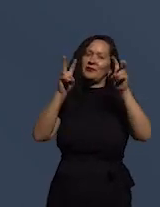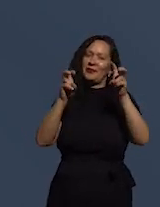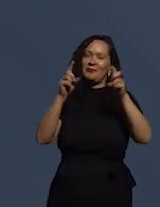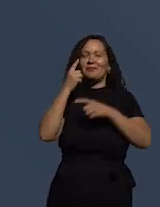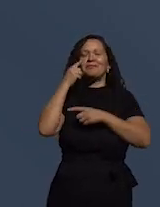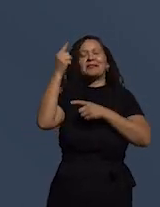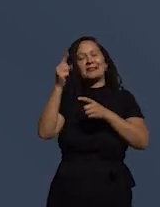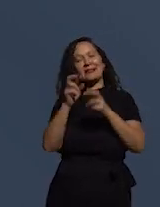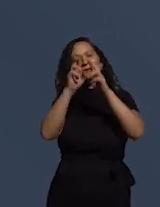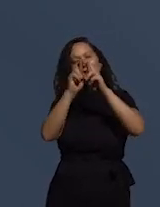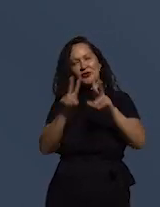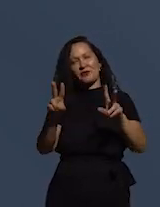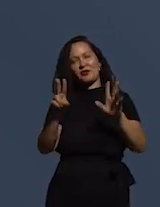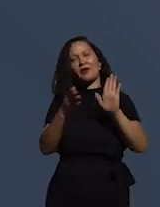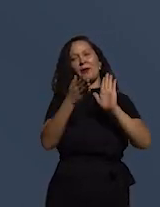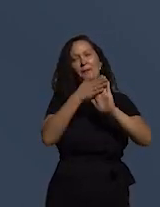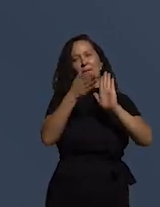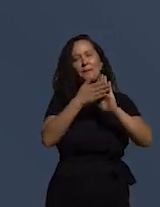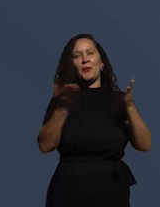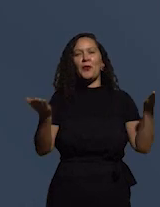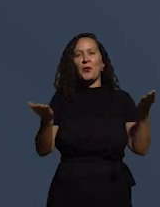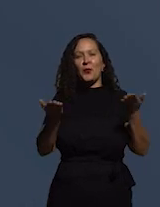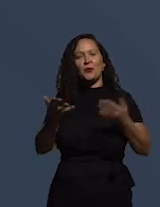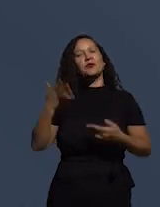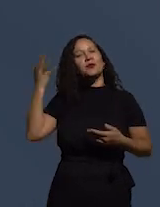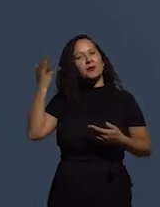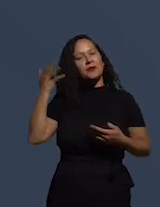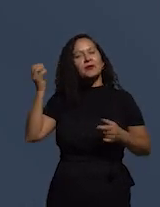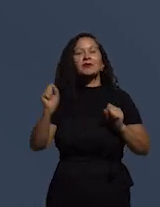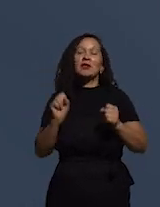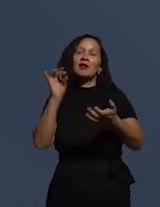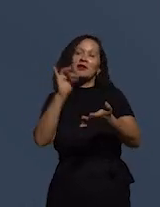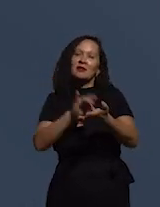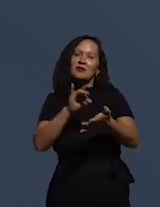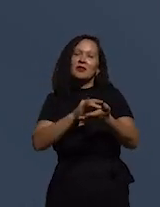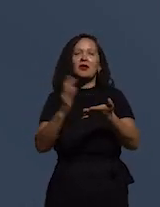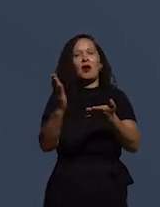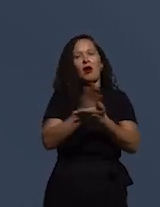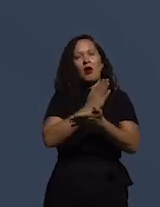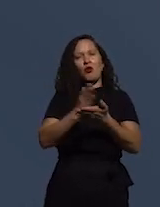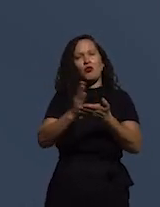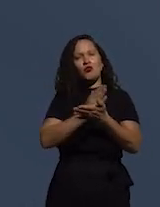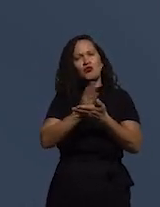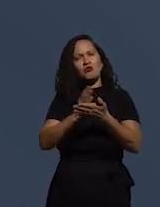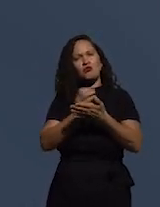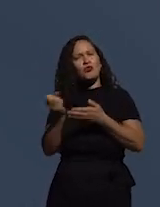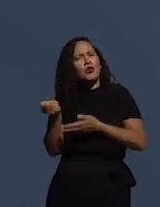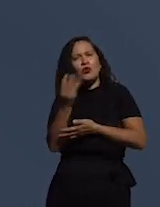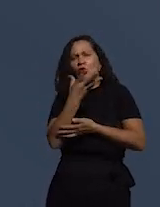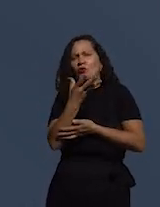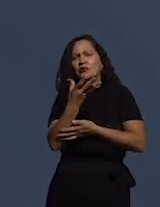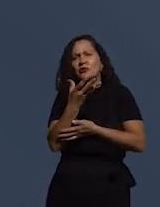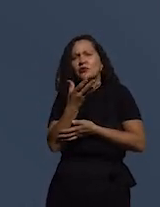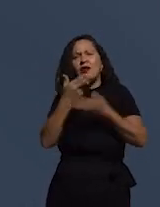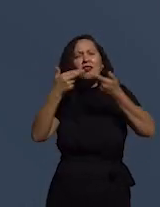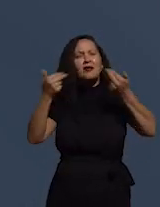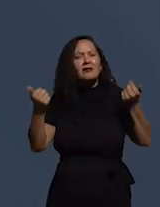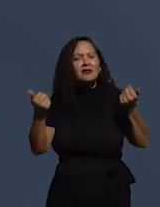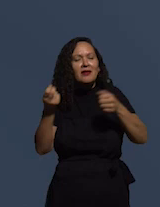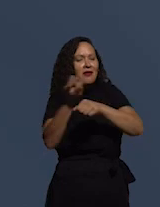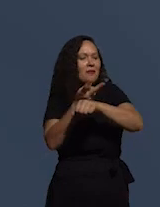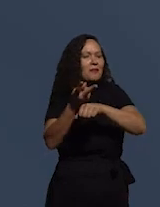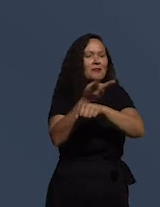Então, o que se propõe hoje com o evento é, de fato, algo ousado, porque ele busca fazer uma